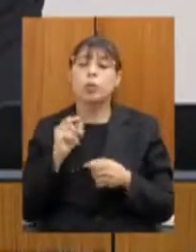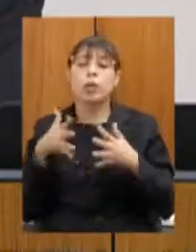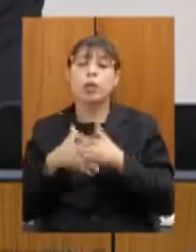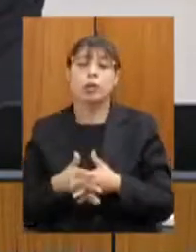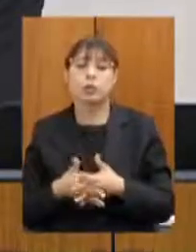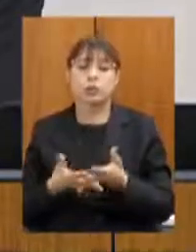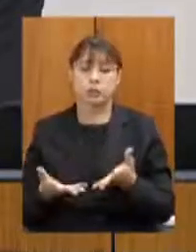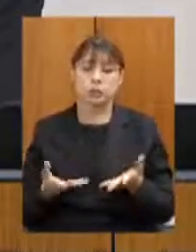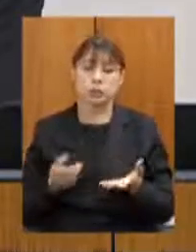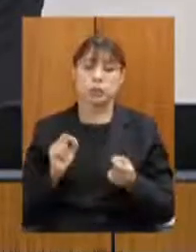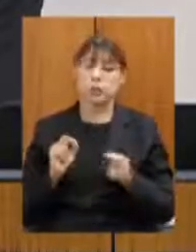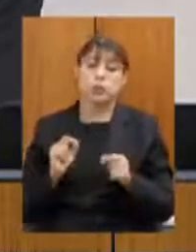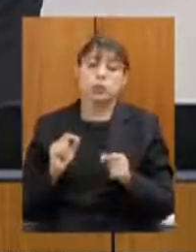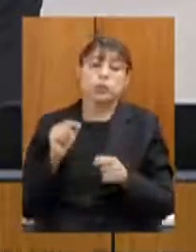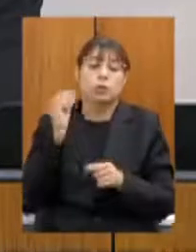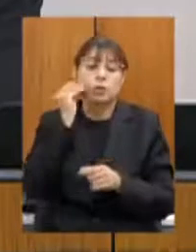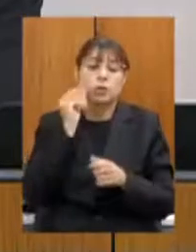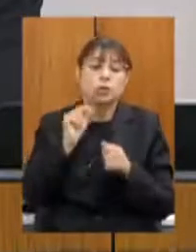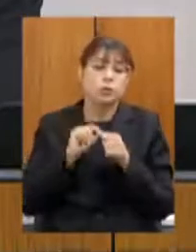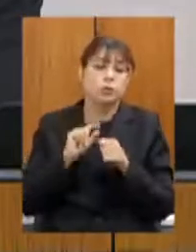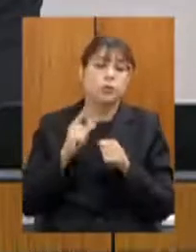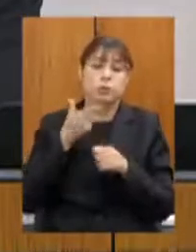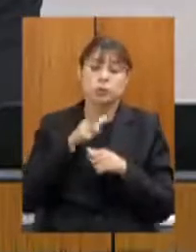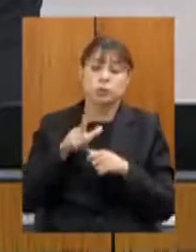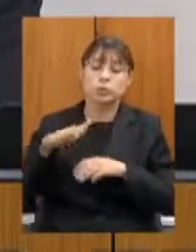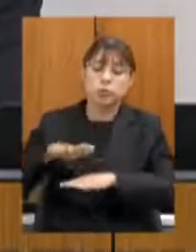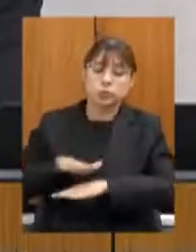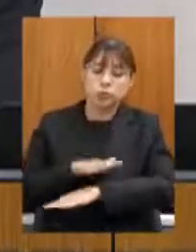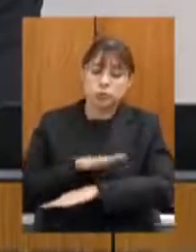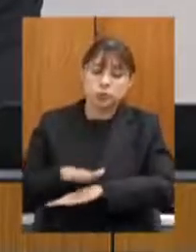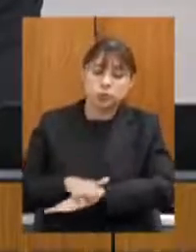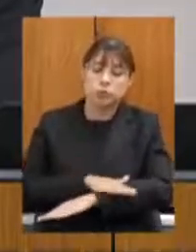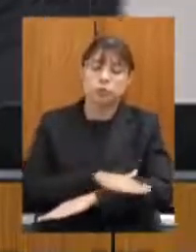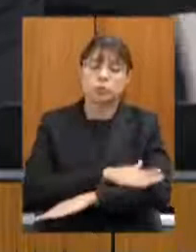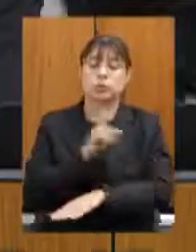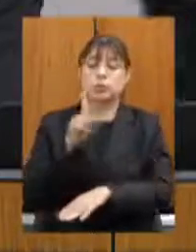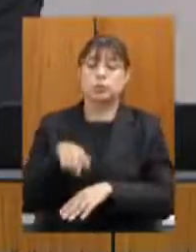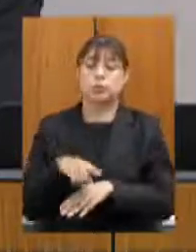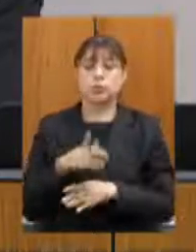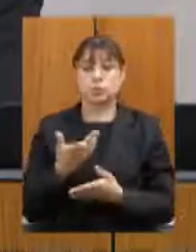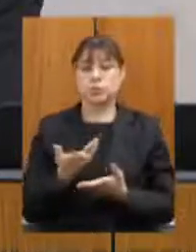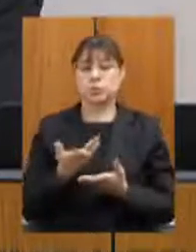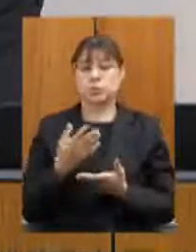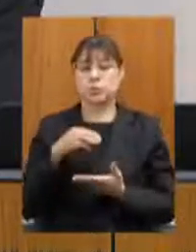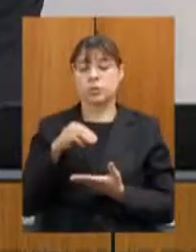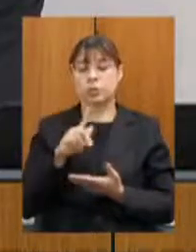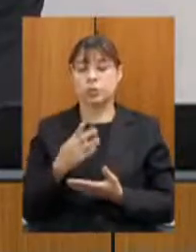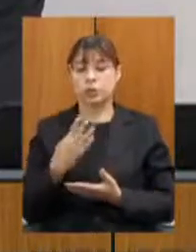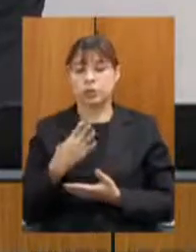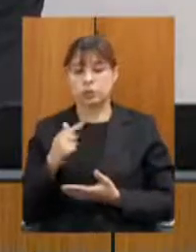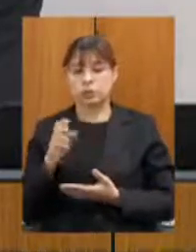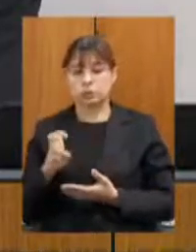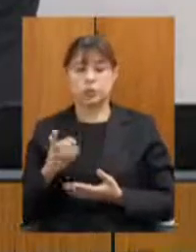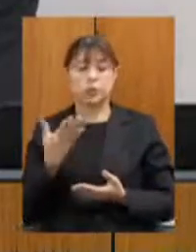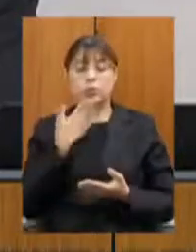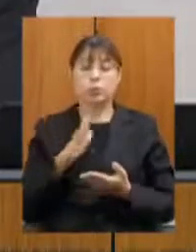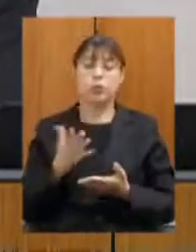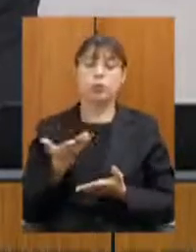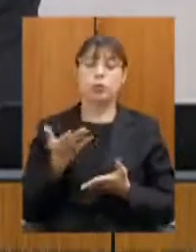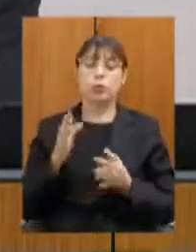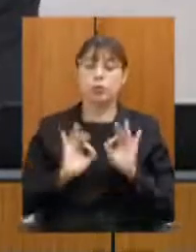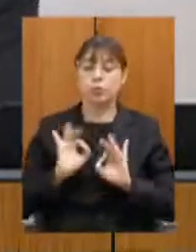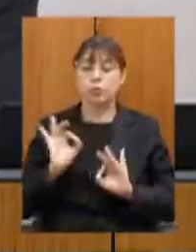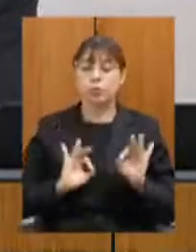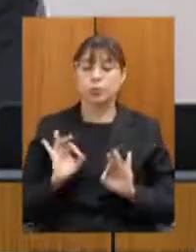sendo tomadas para viabilizar a pavimentação da MG 425 qual a previsão de início e qual o planejamento e o